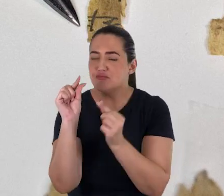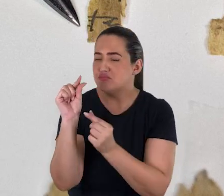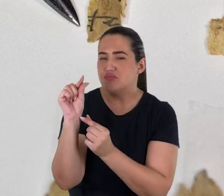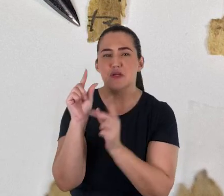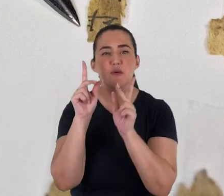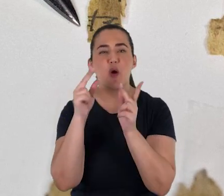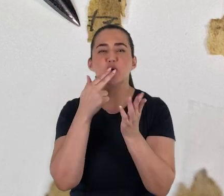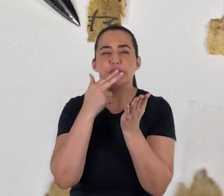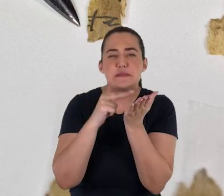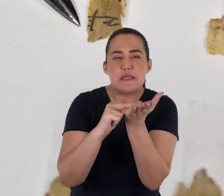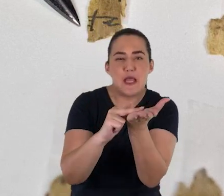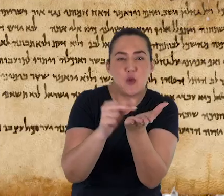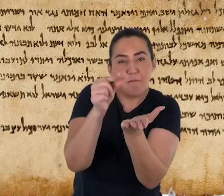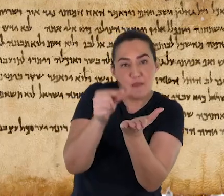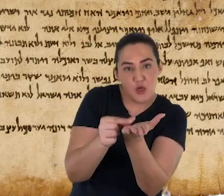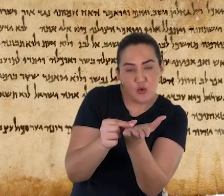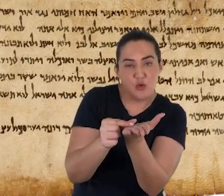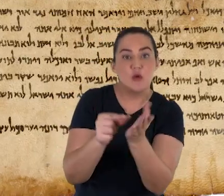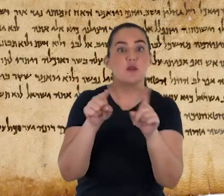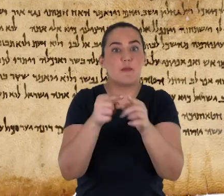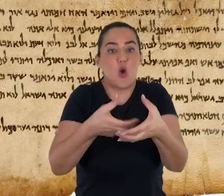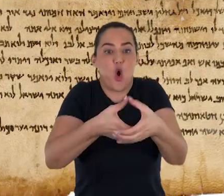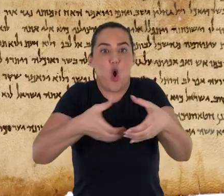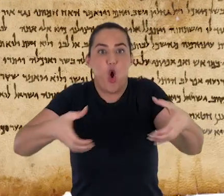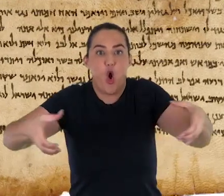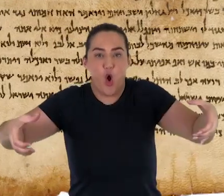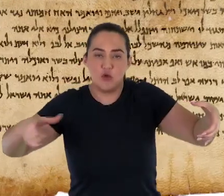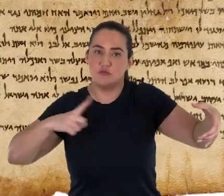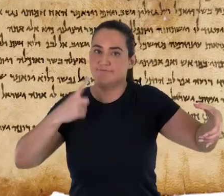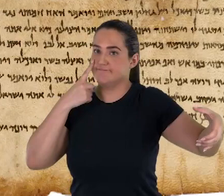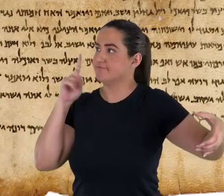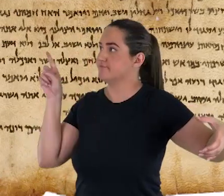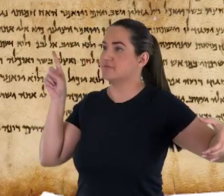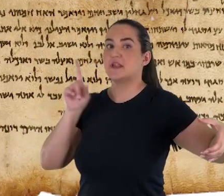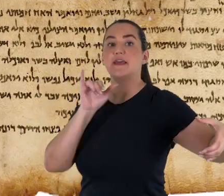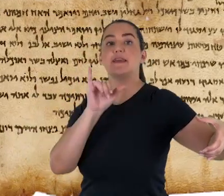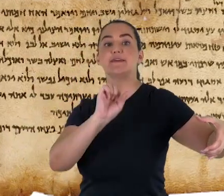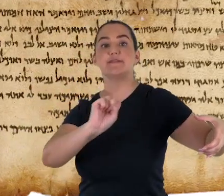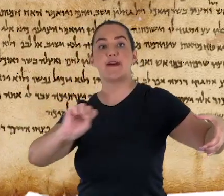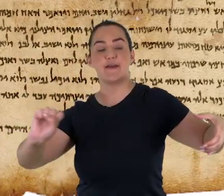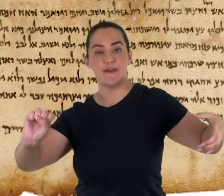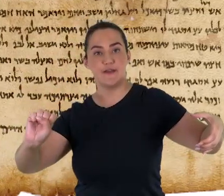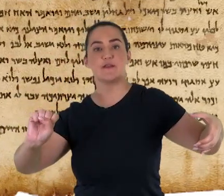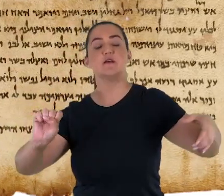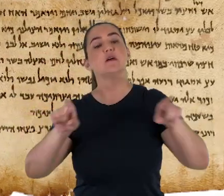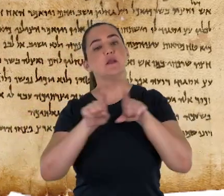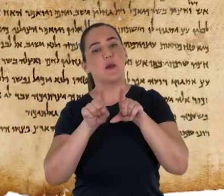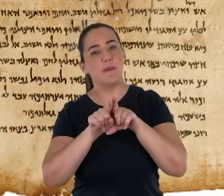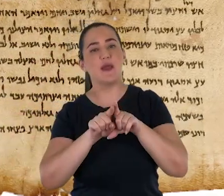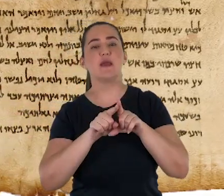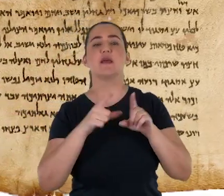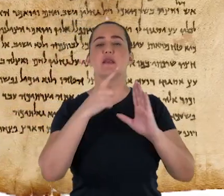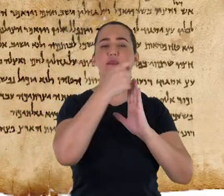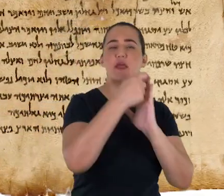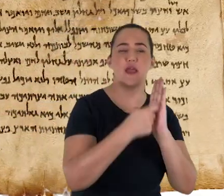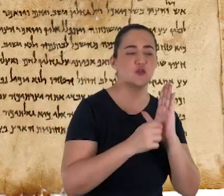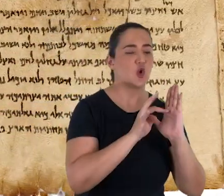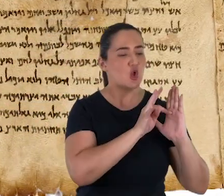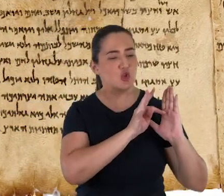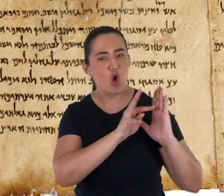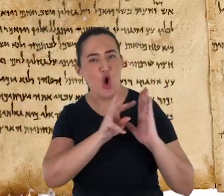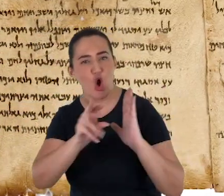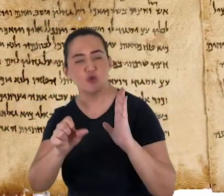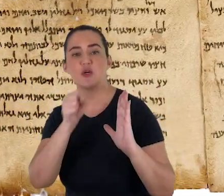menores que um selo de carta, até um rolo completo do profeta Isaías e também porções de todos os livros da Bíblia